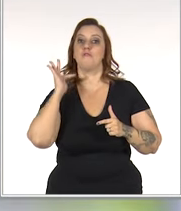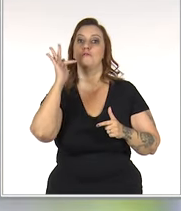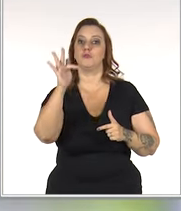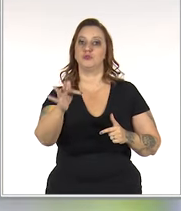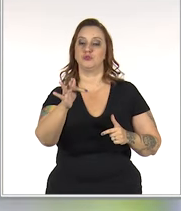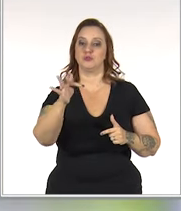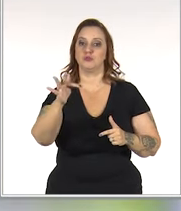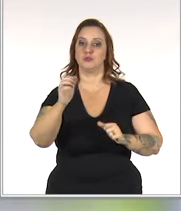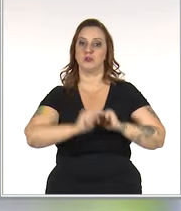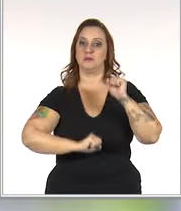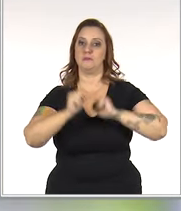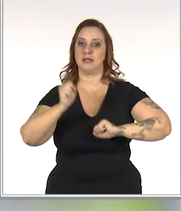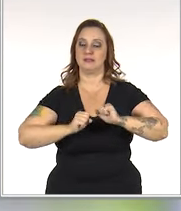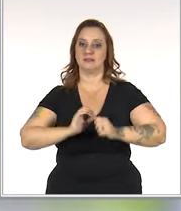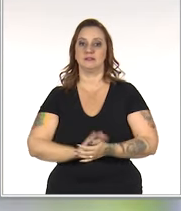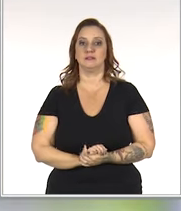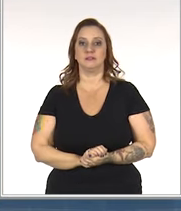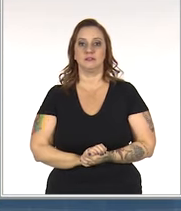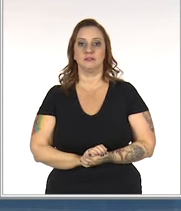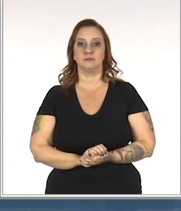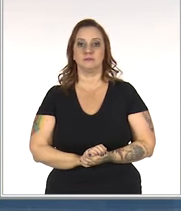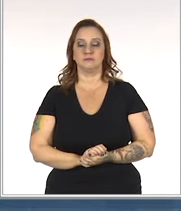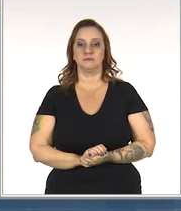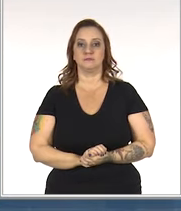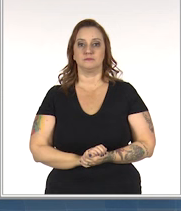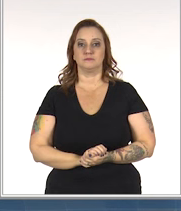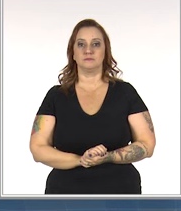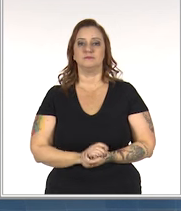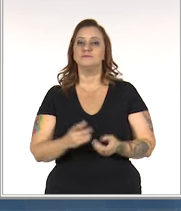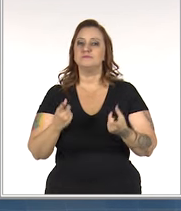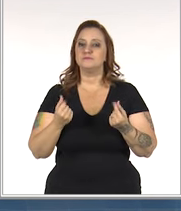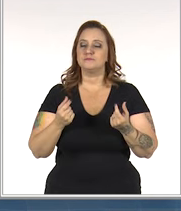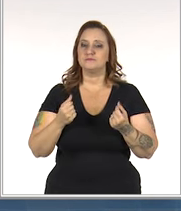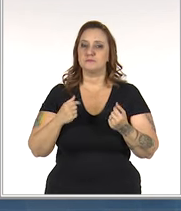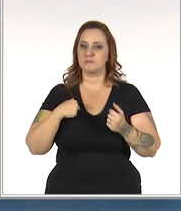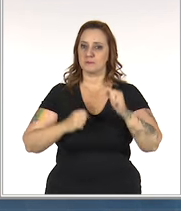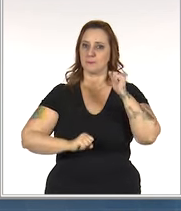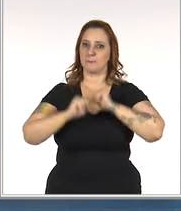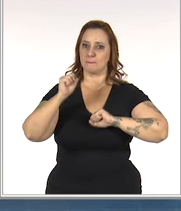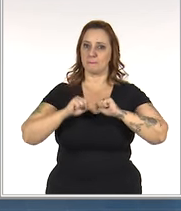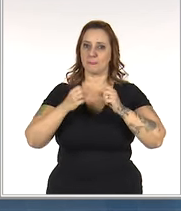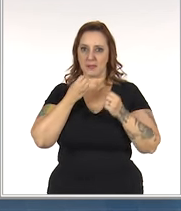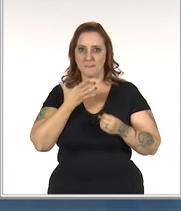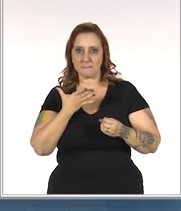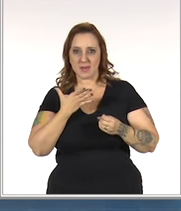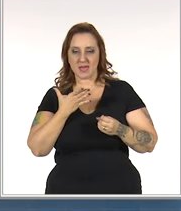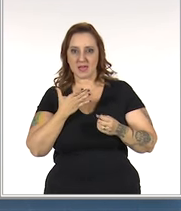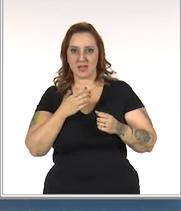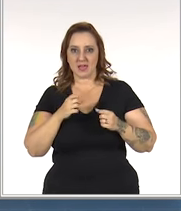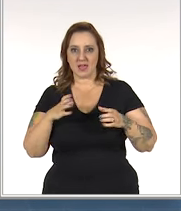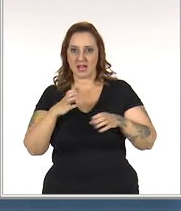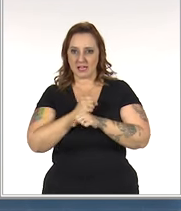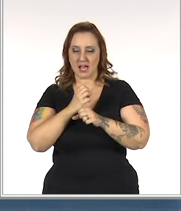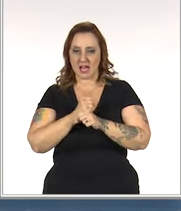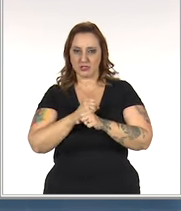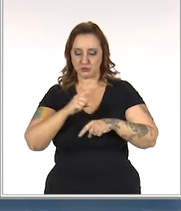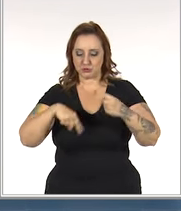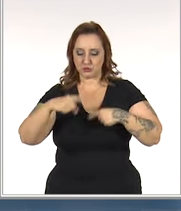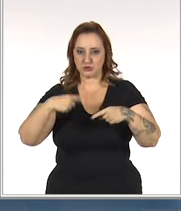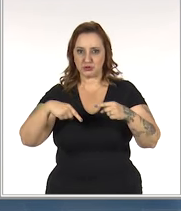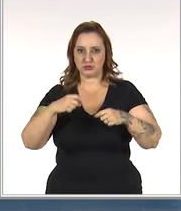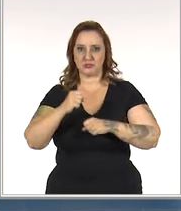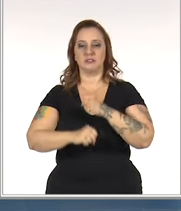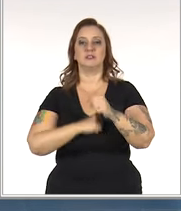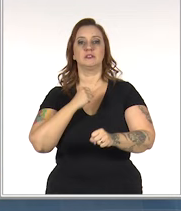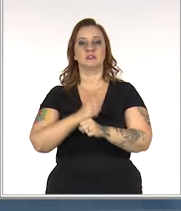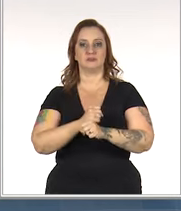os resultados futuros da empresa. As finanças do meu negócio vão bem quando o meu caixa gira muitas